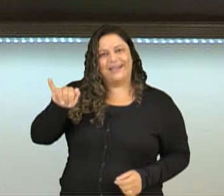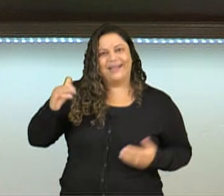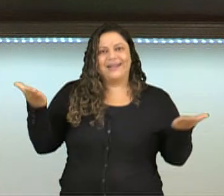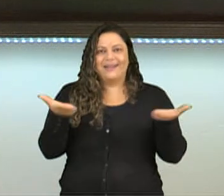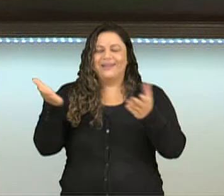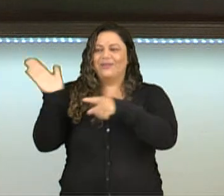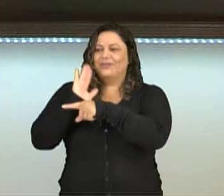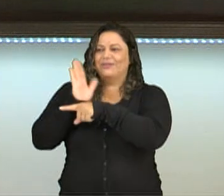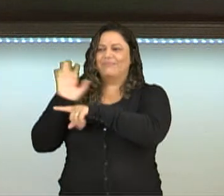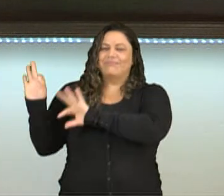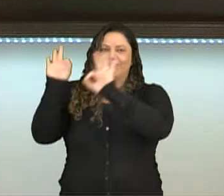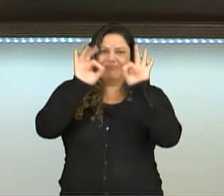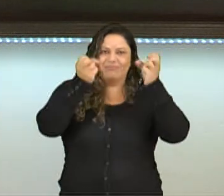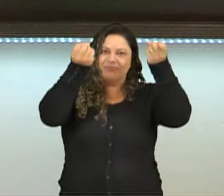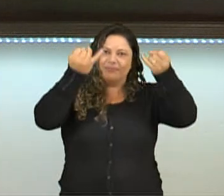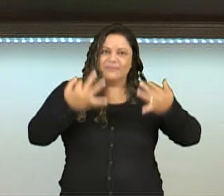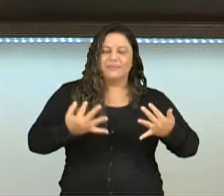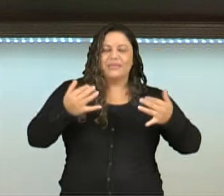falar sobre notícia.